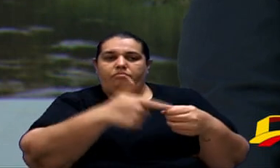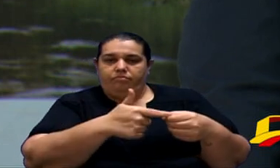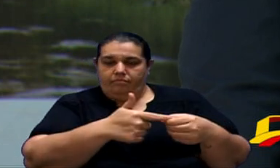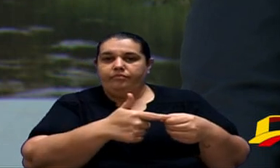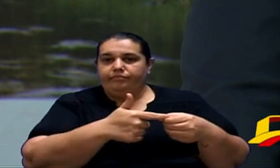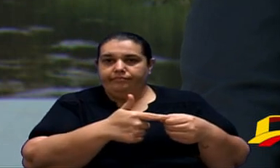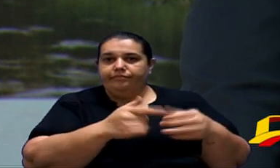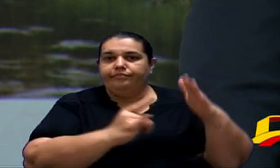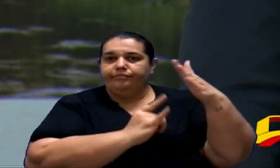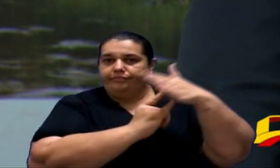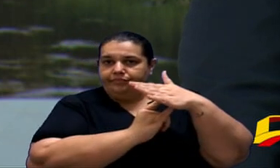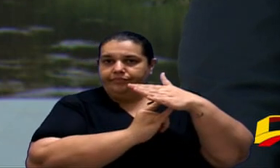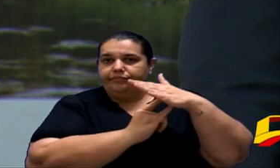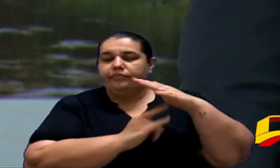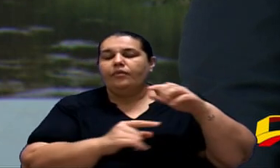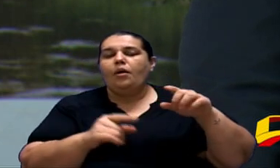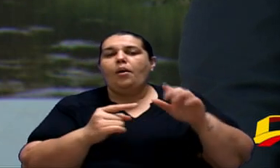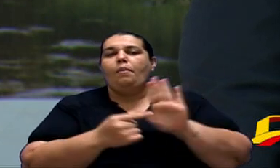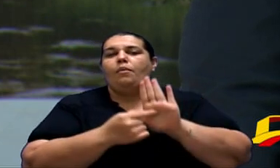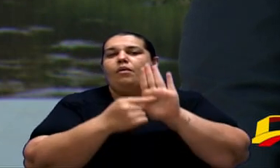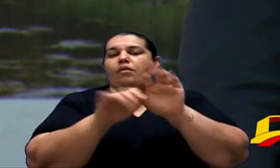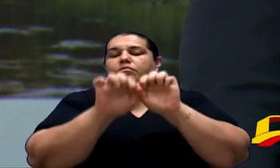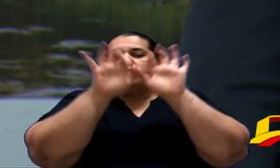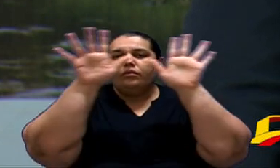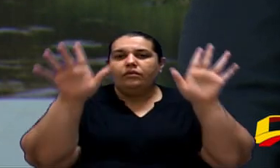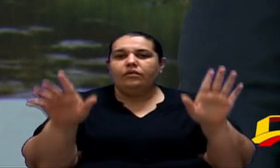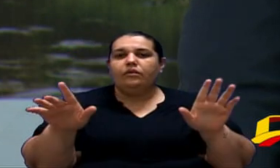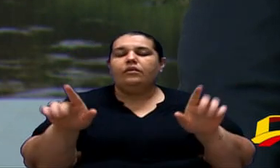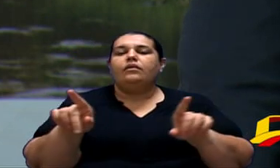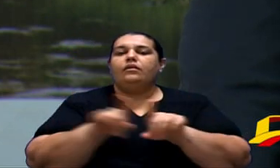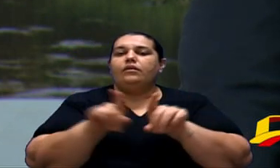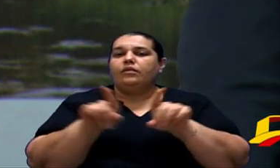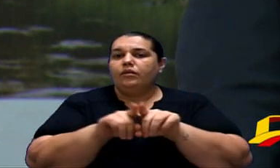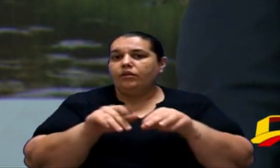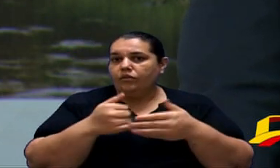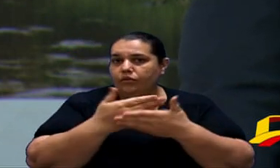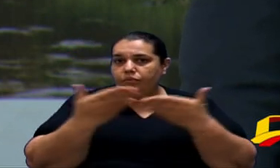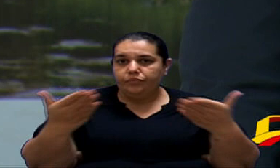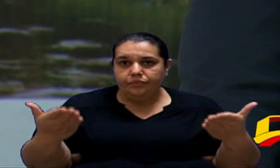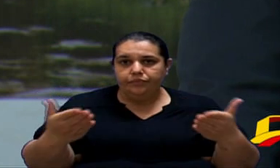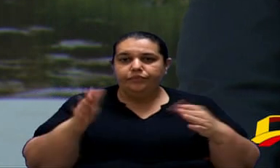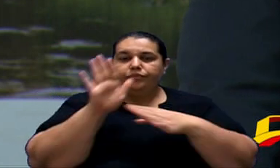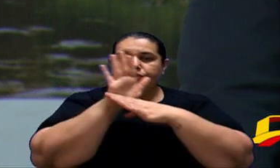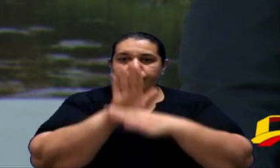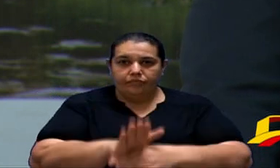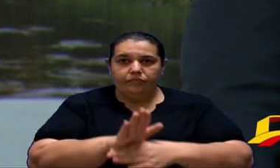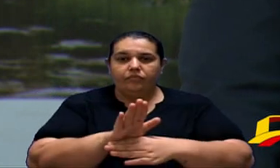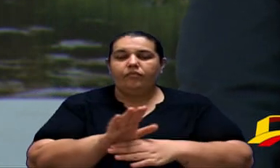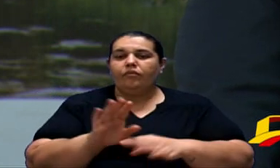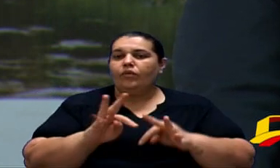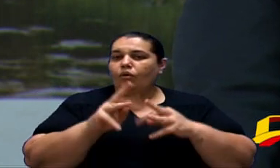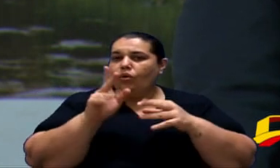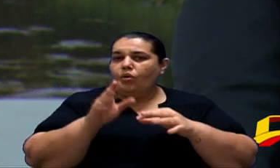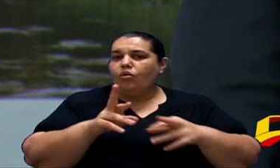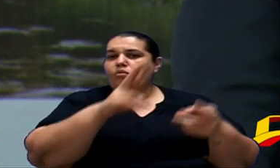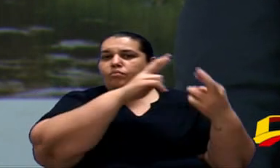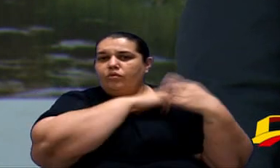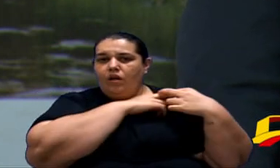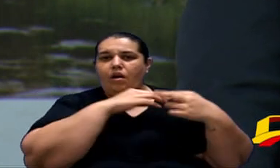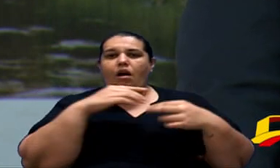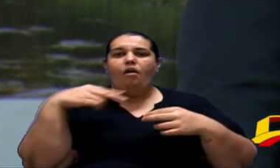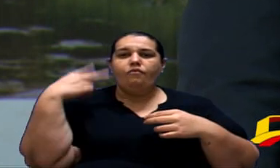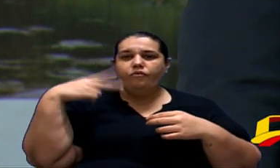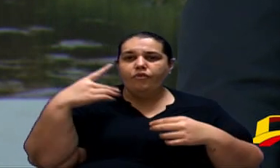e assim deixar claro que os sindicatos representantes da categoria em auxílio com autoridades públicas vereadores